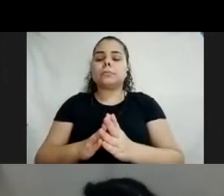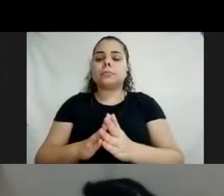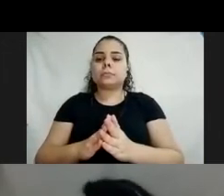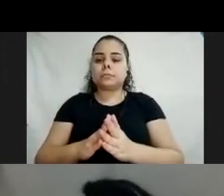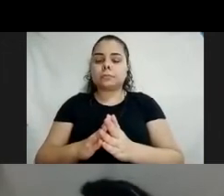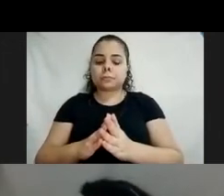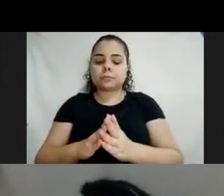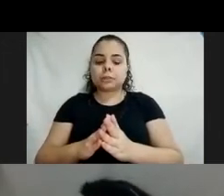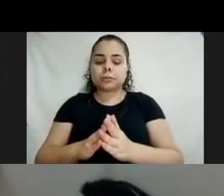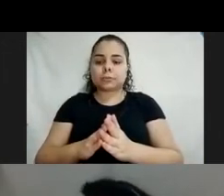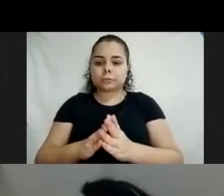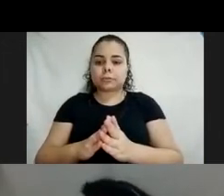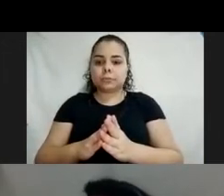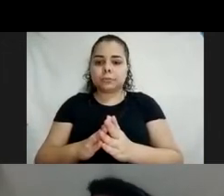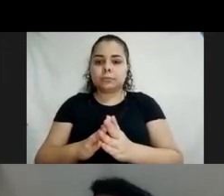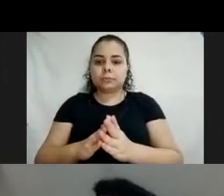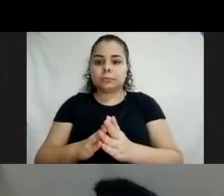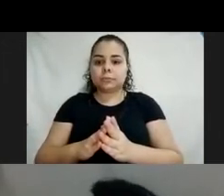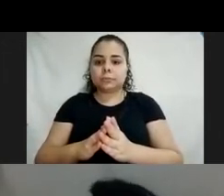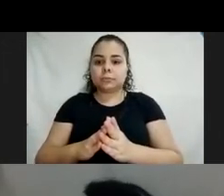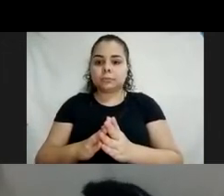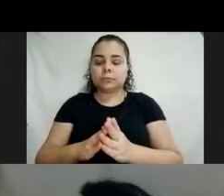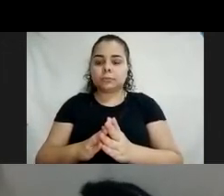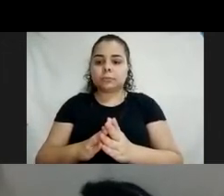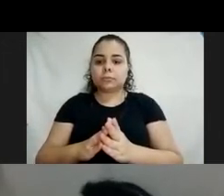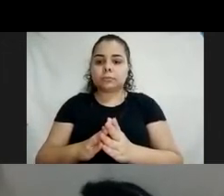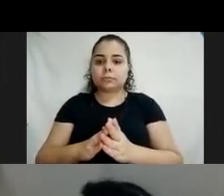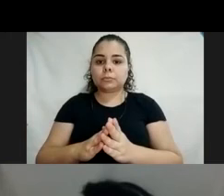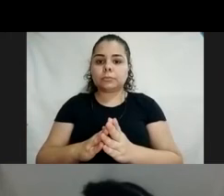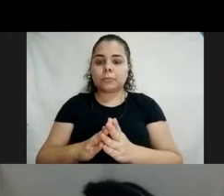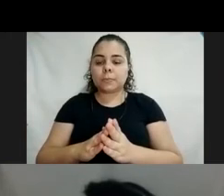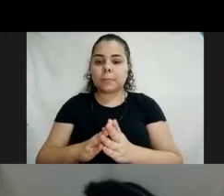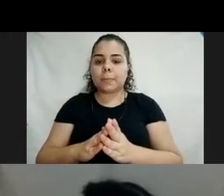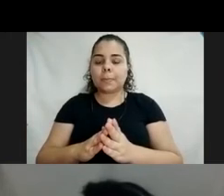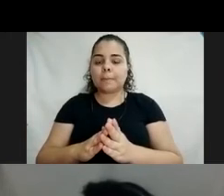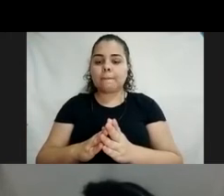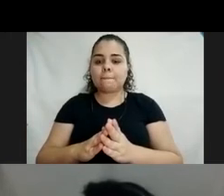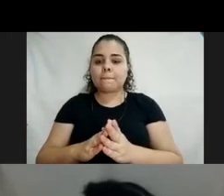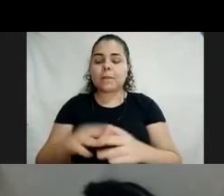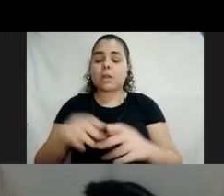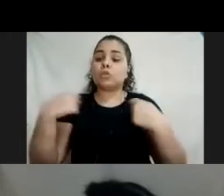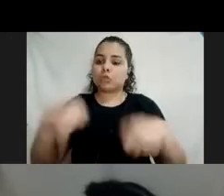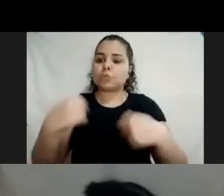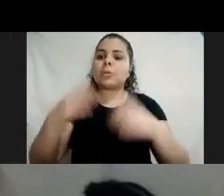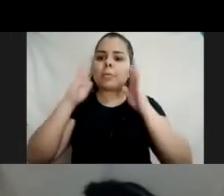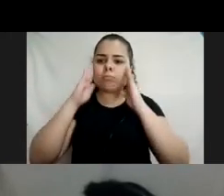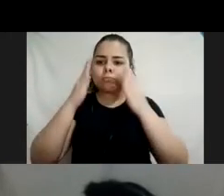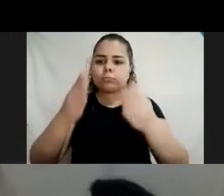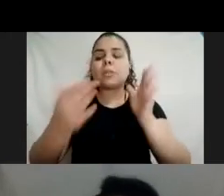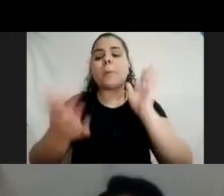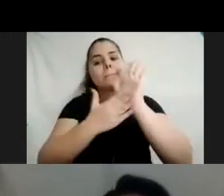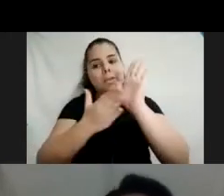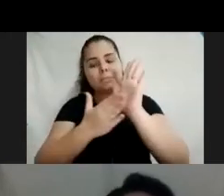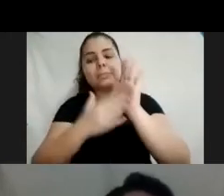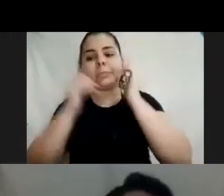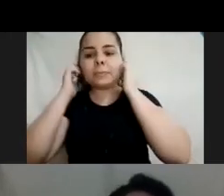aonde, mesmo assim, a acessibilidade não chegou, a gente precisa dar essa atenção aí, né? Parabéns, menina.